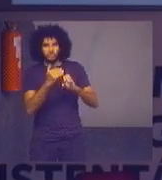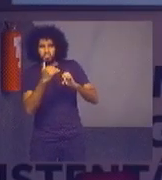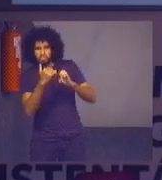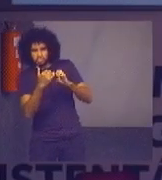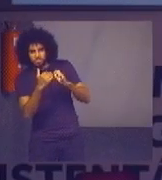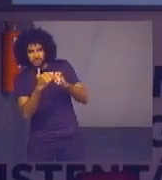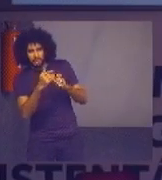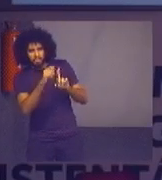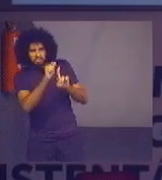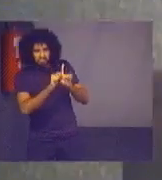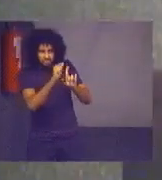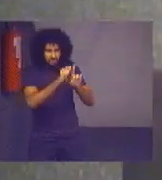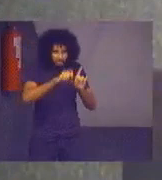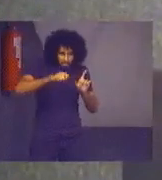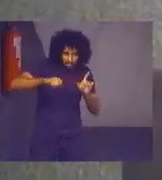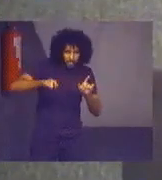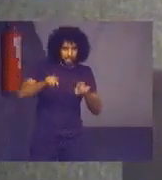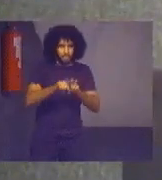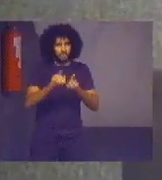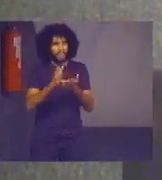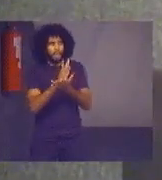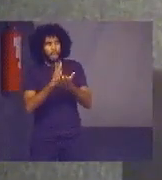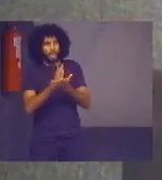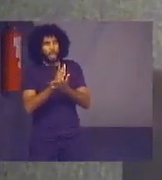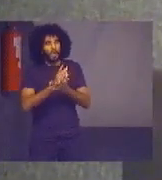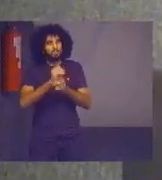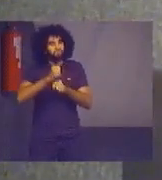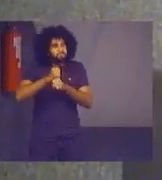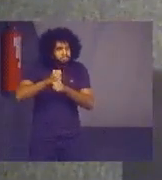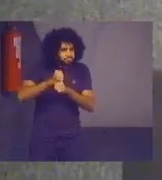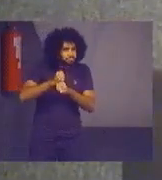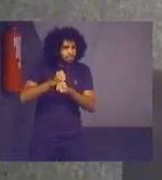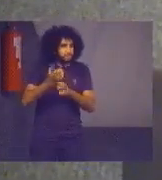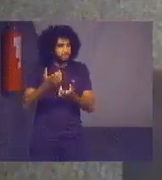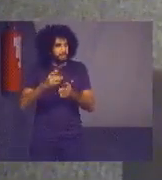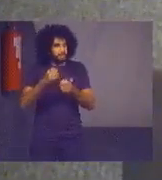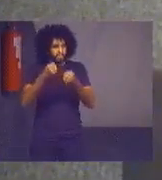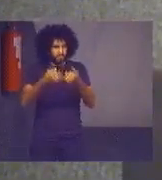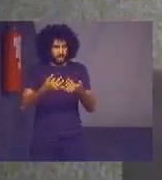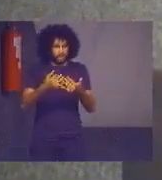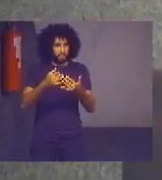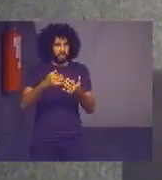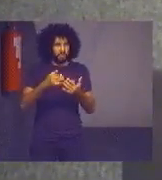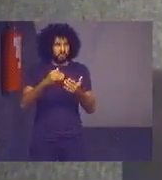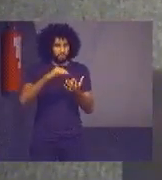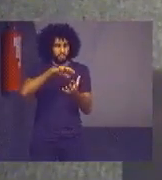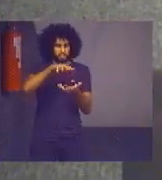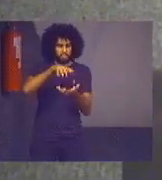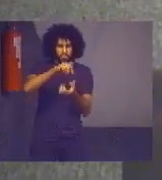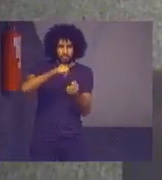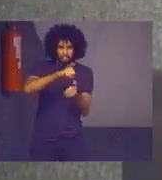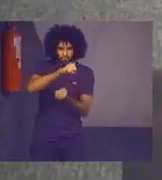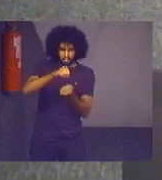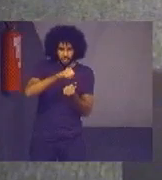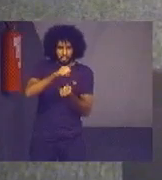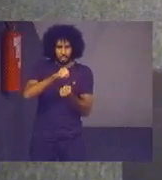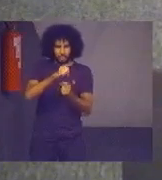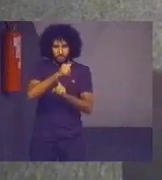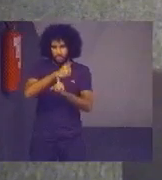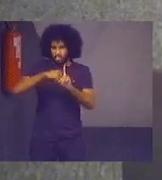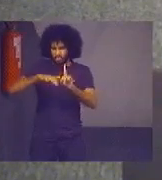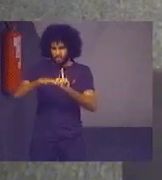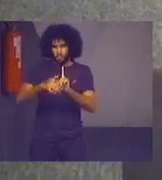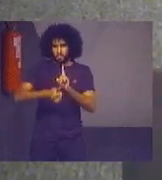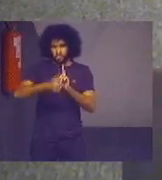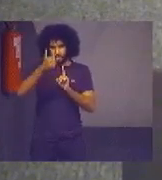mas mandam os dados sobre a questão da sustentabilidade do âmbito social, principalmente,